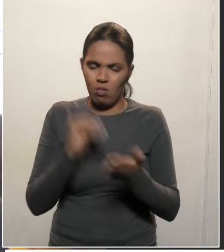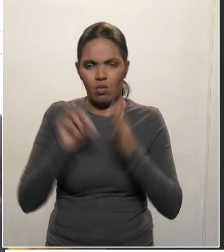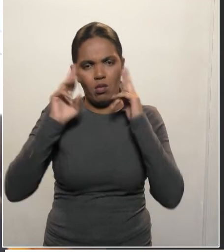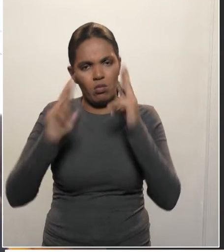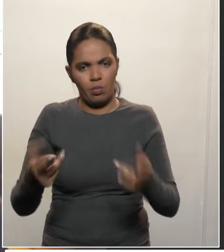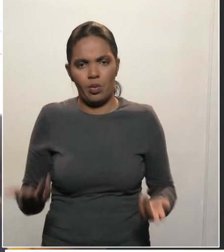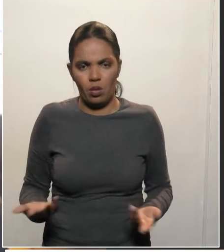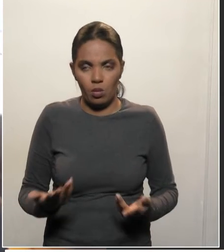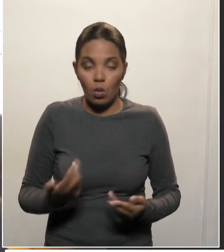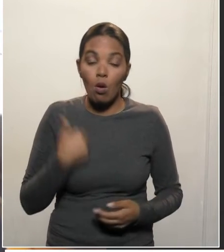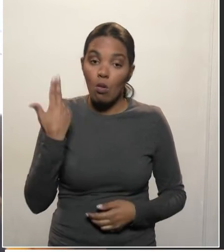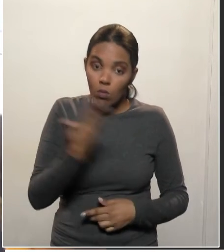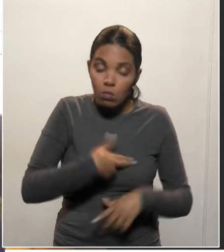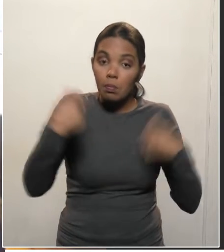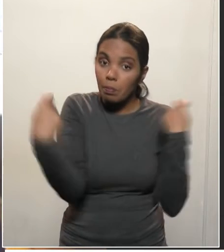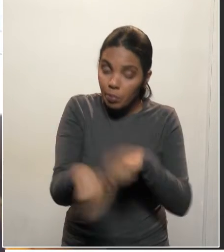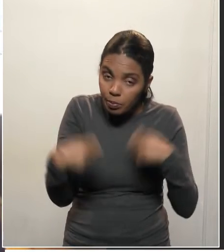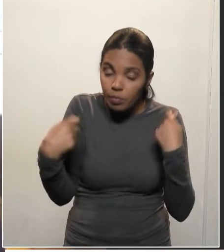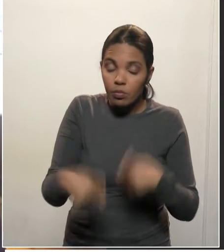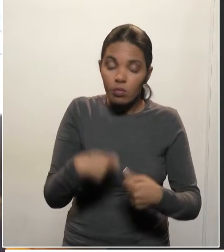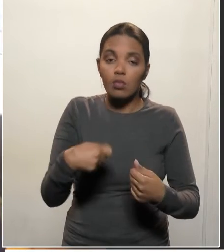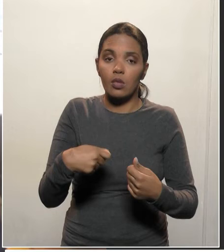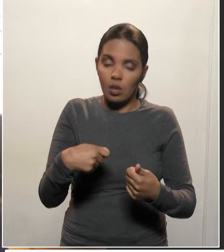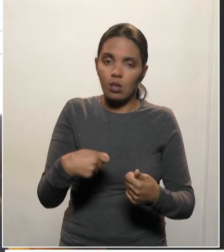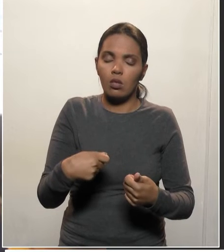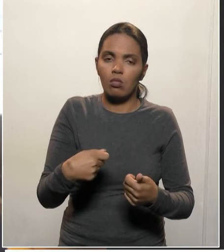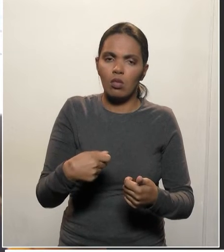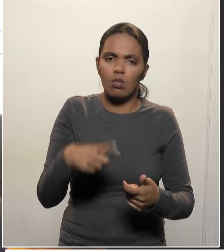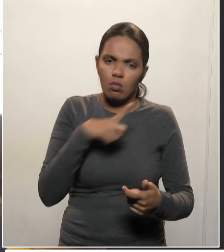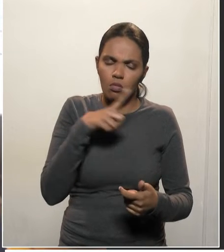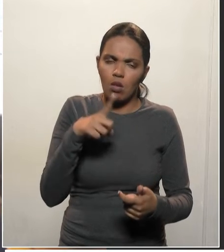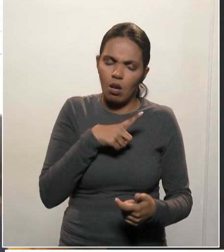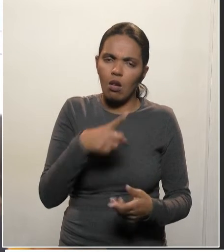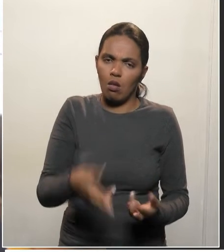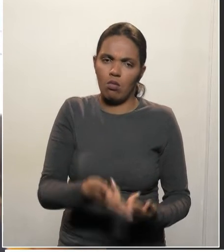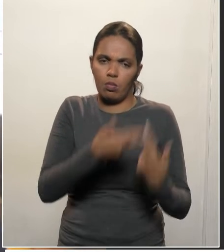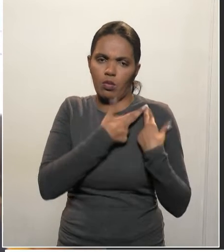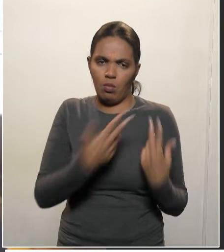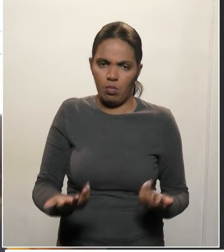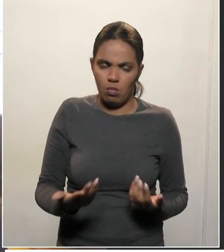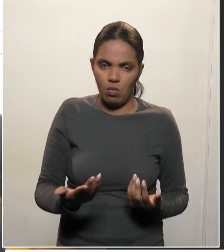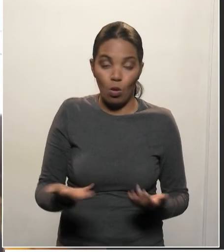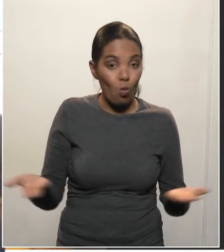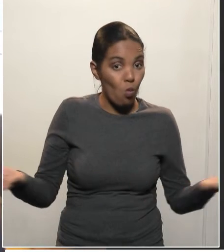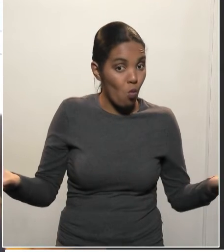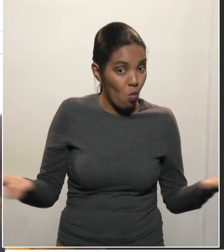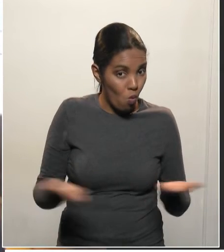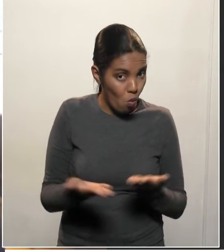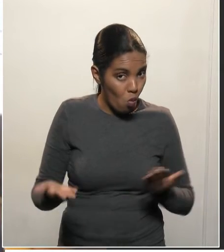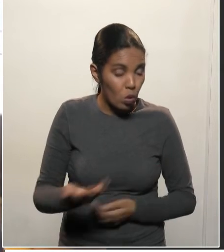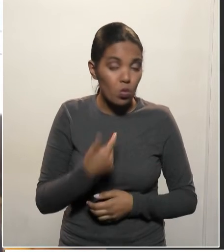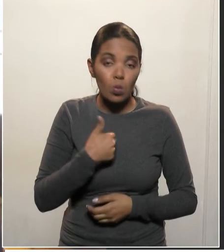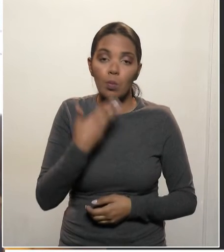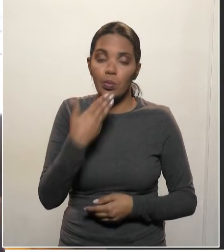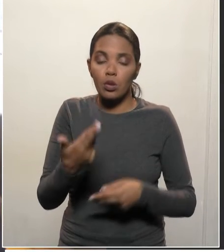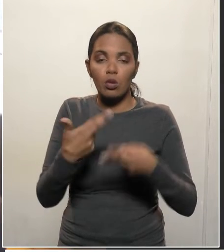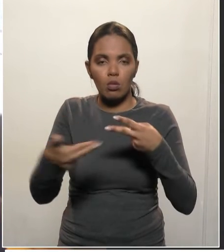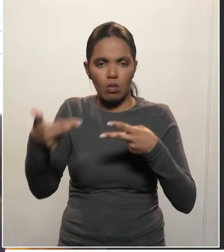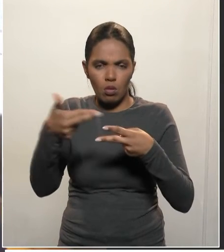nós temos que tratar essa questão, então, com responsabilidade. Hoje, eu fiz um pedido de informações